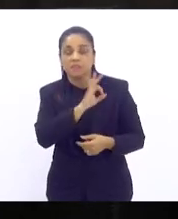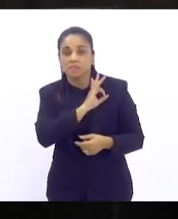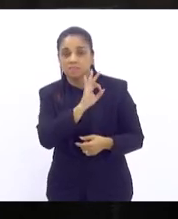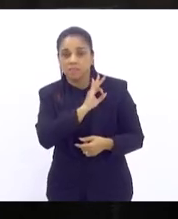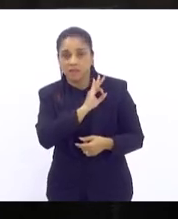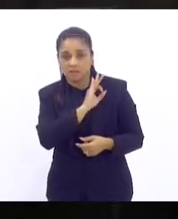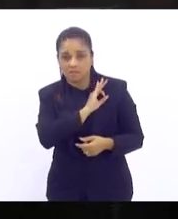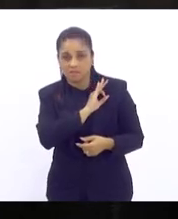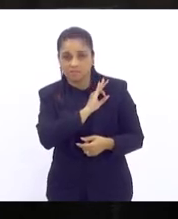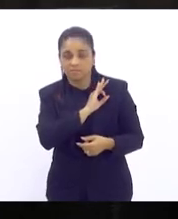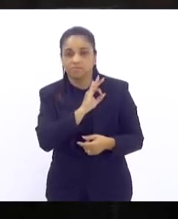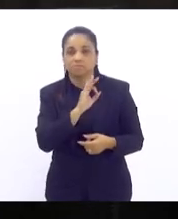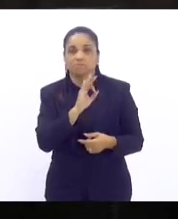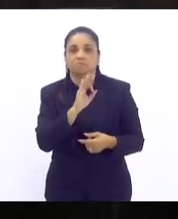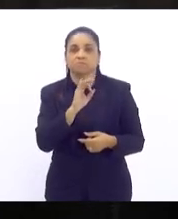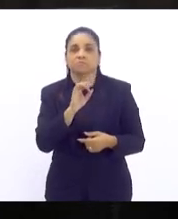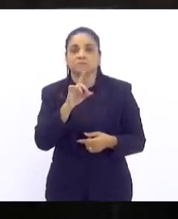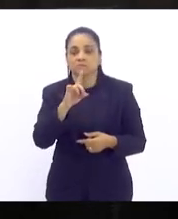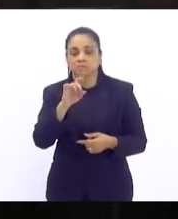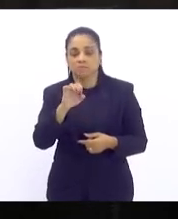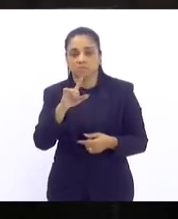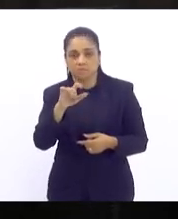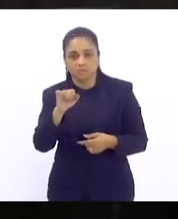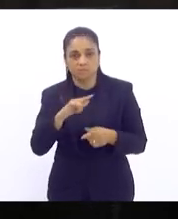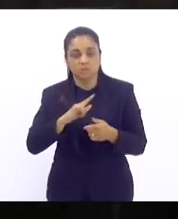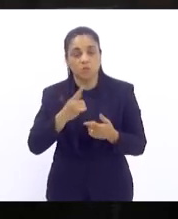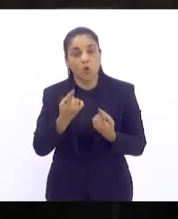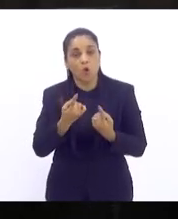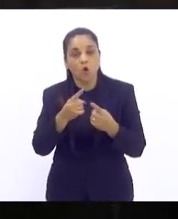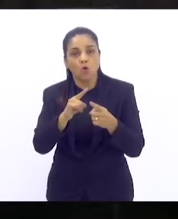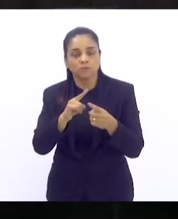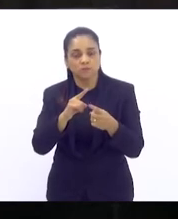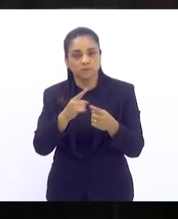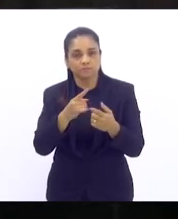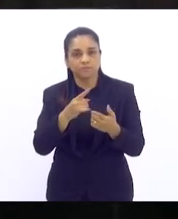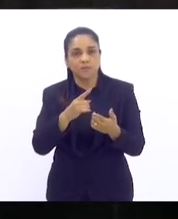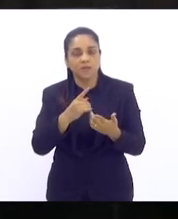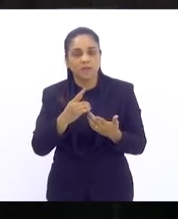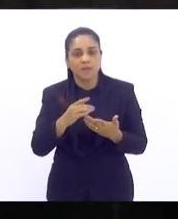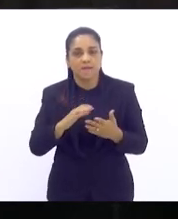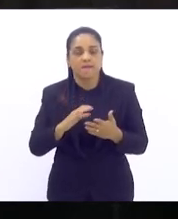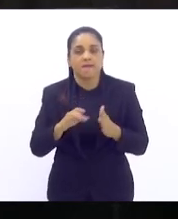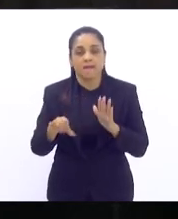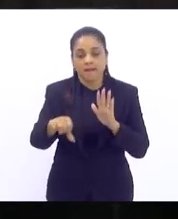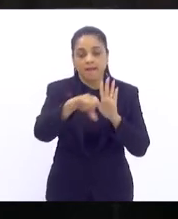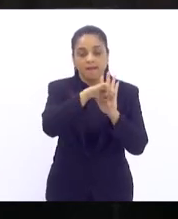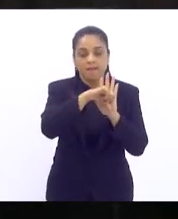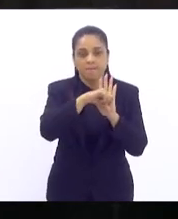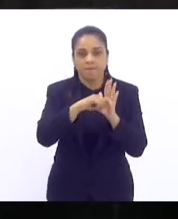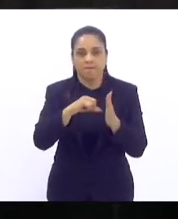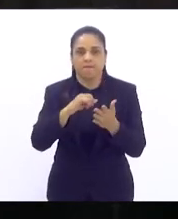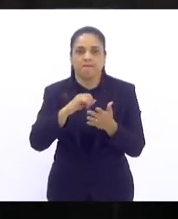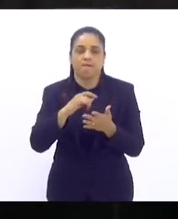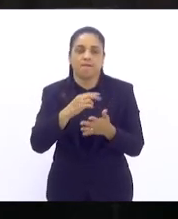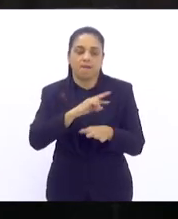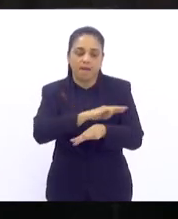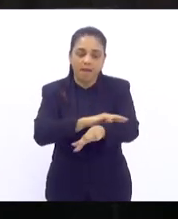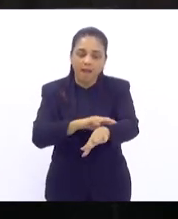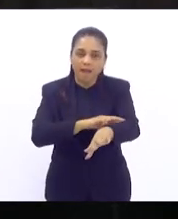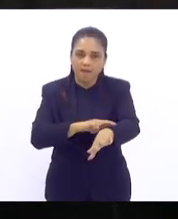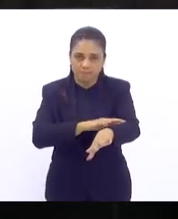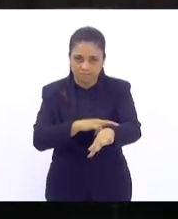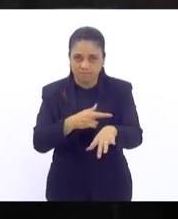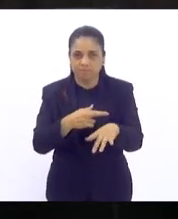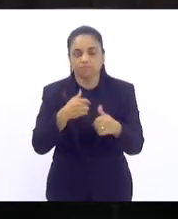contra crimes raciais essa é uma das orientações e determinações e encaminhamentos da audiência